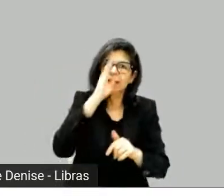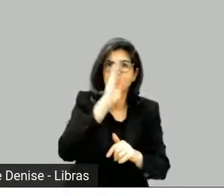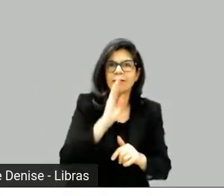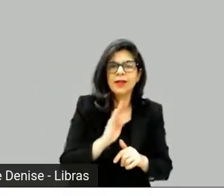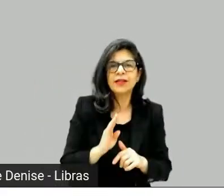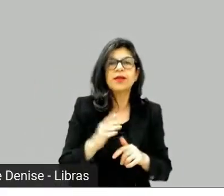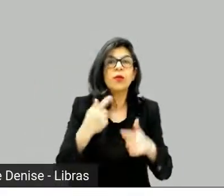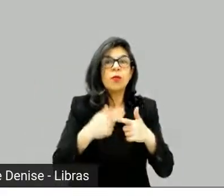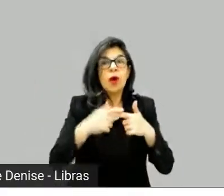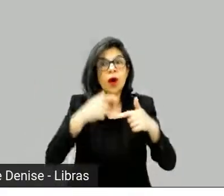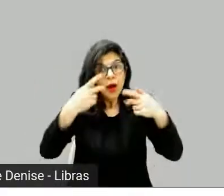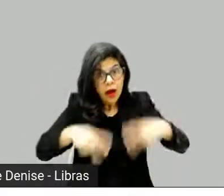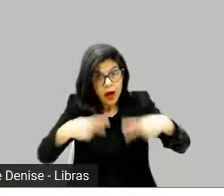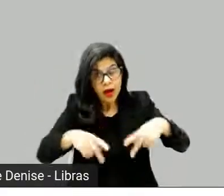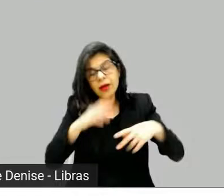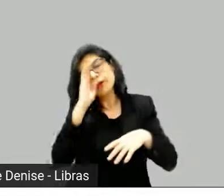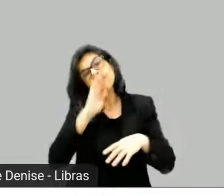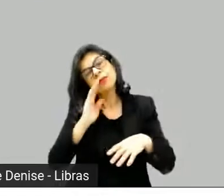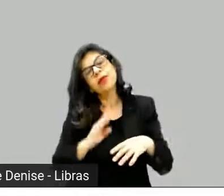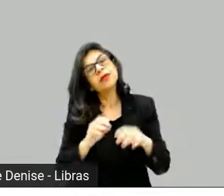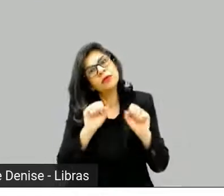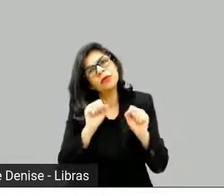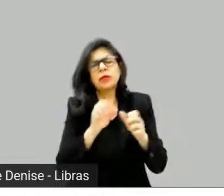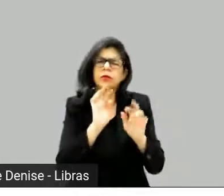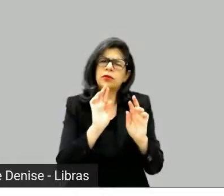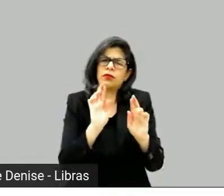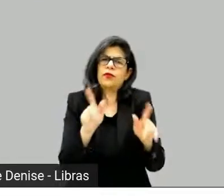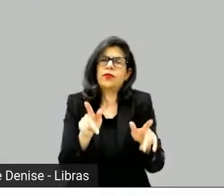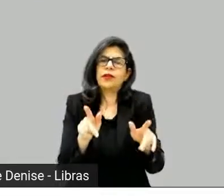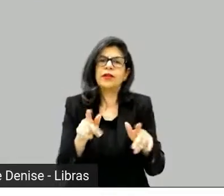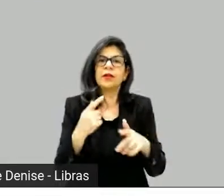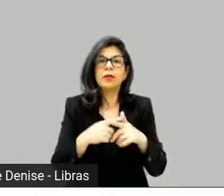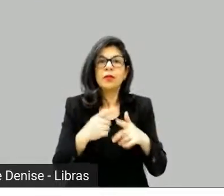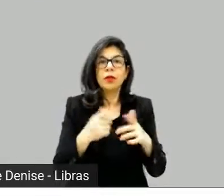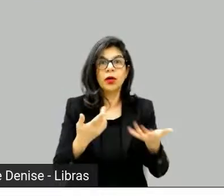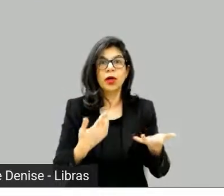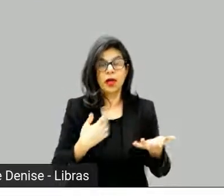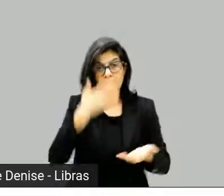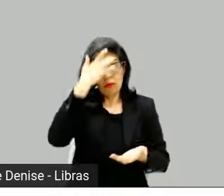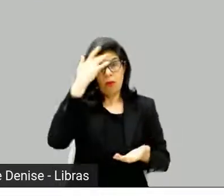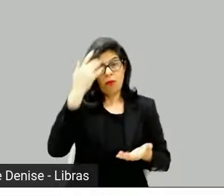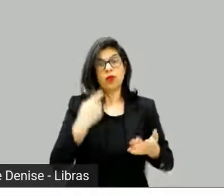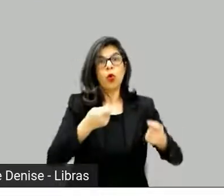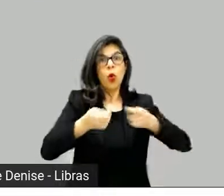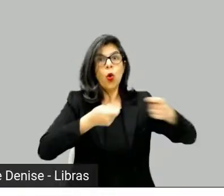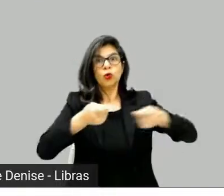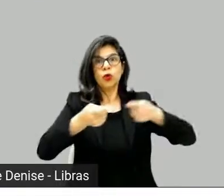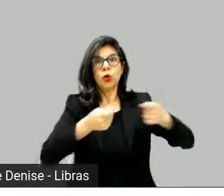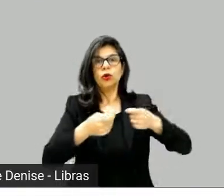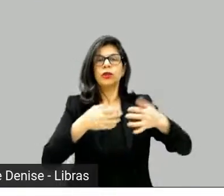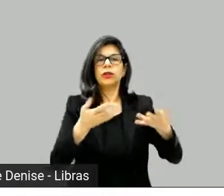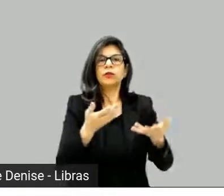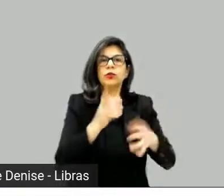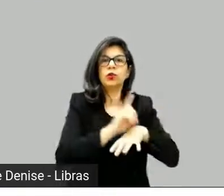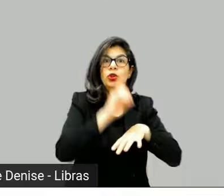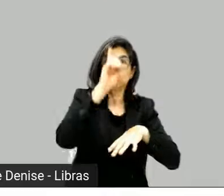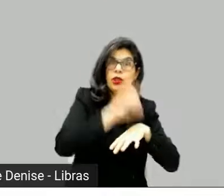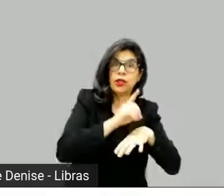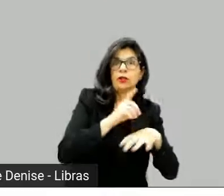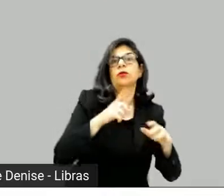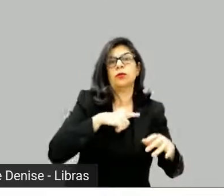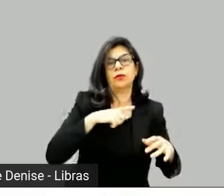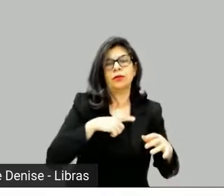em que você tem um controle, por exemplo, das coisas muito maior por diretores, né. Então, que